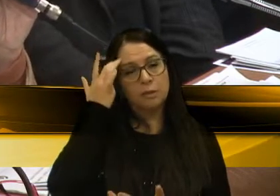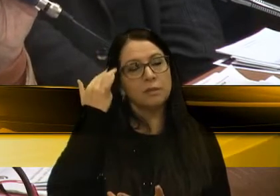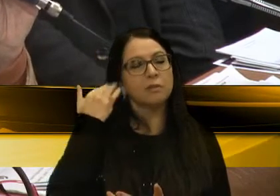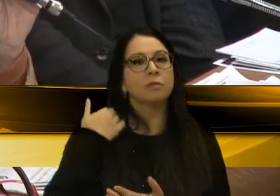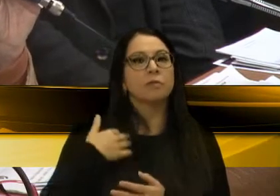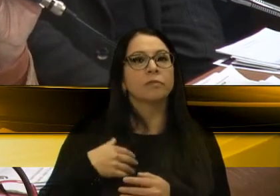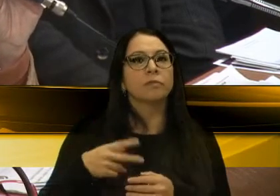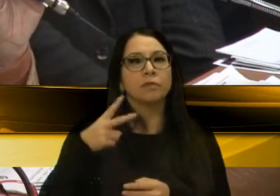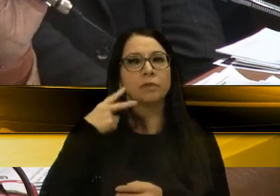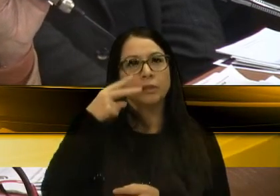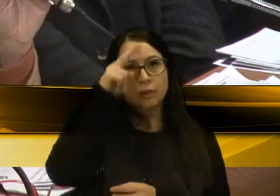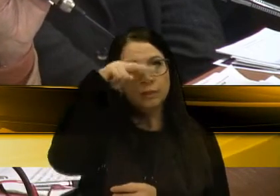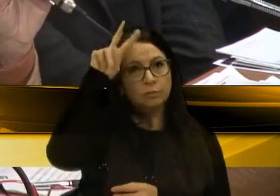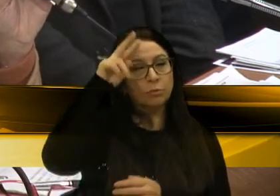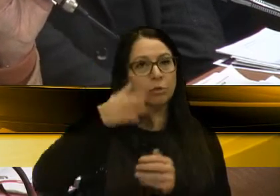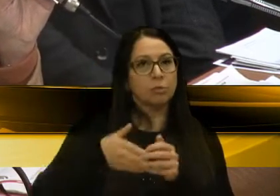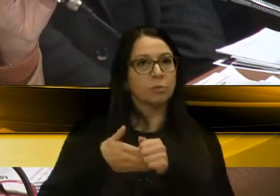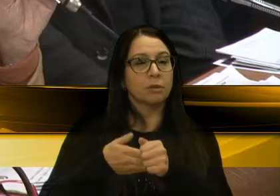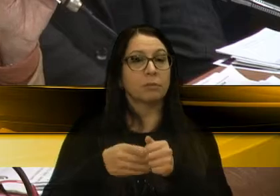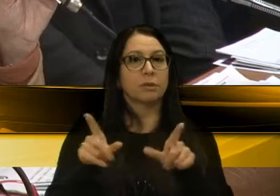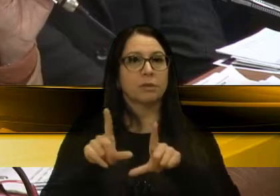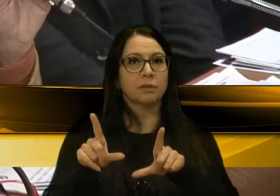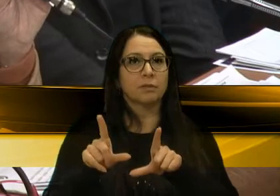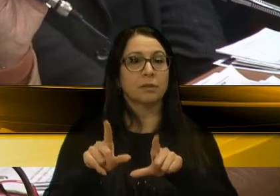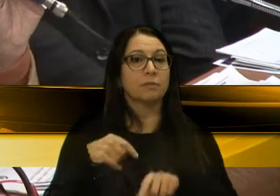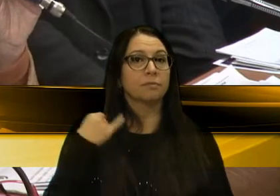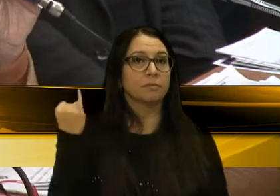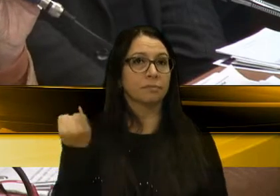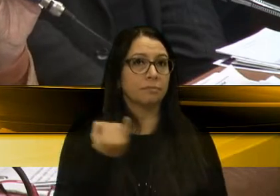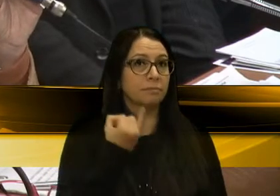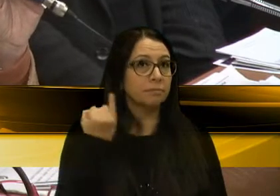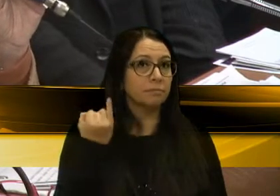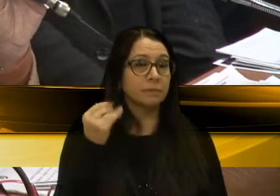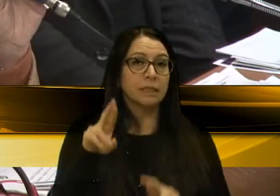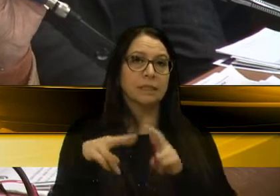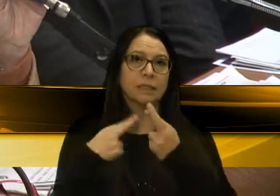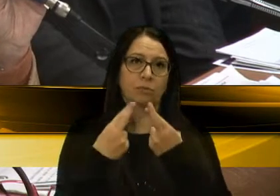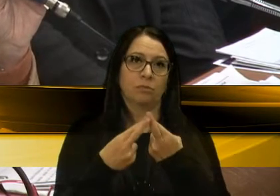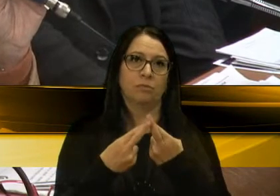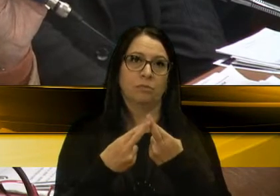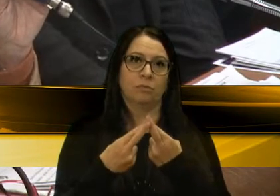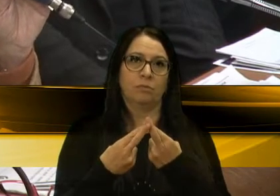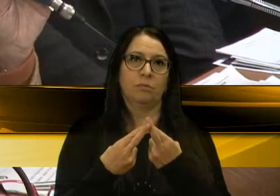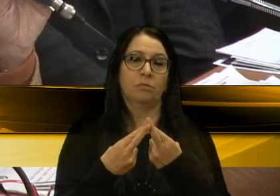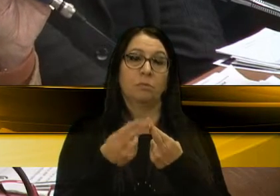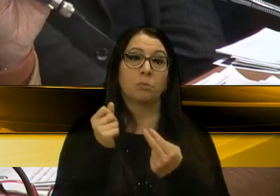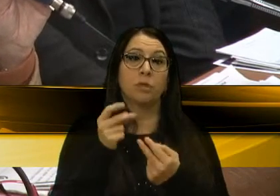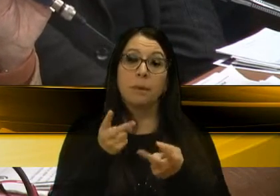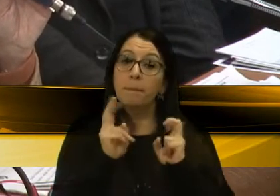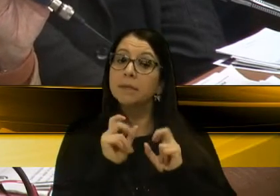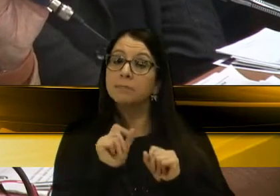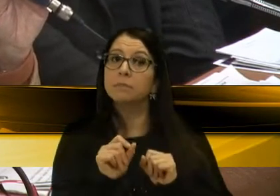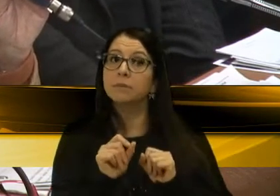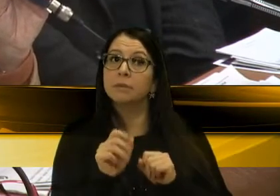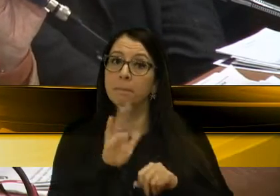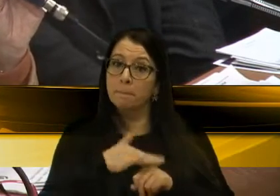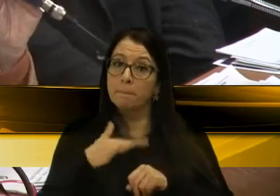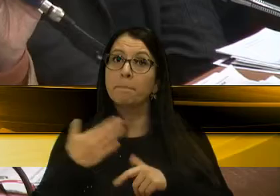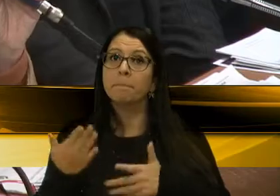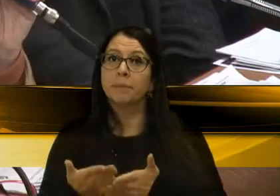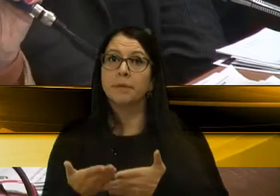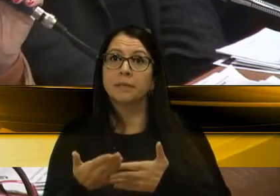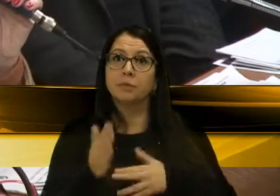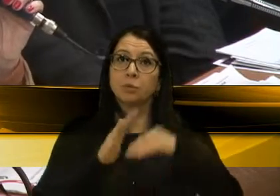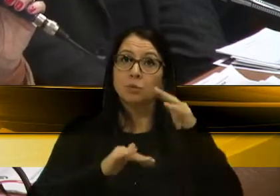o vereador Edson está me dizendo que acompanhou pela TV, foi uma importante audiência para a gente poder, assim, perceber que nós precisamos cada vez mais